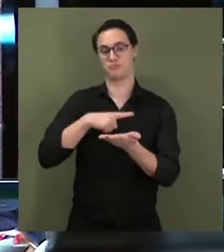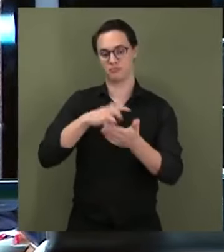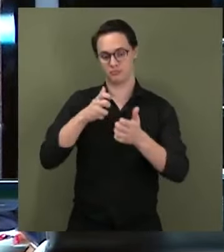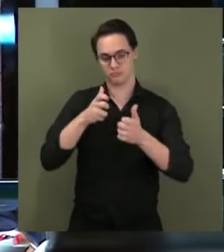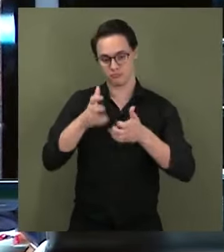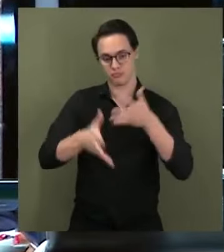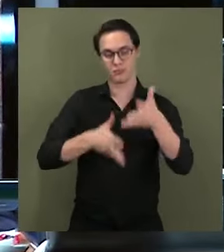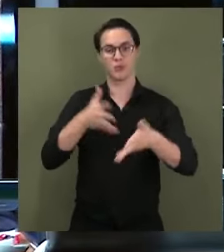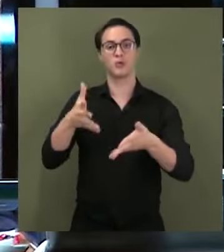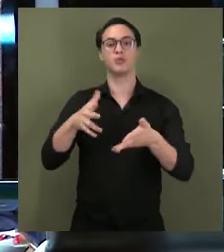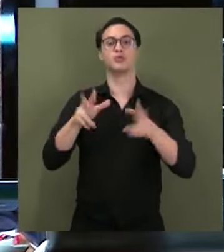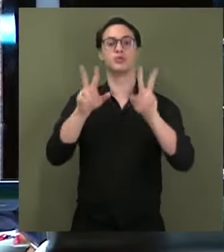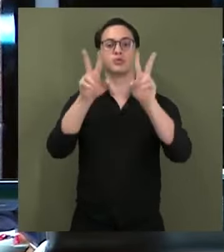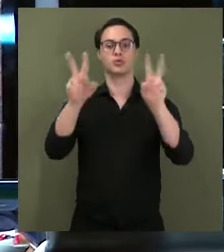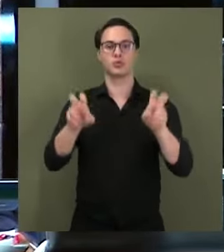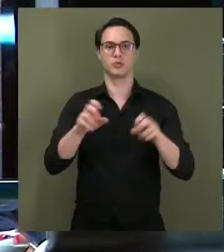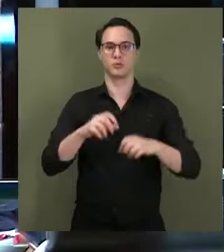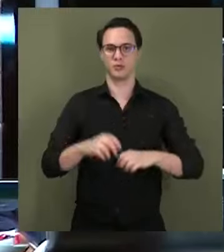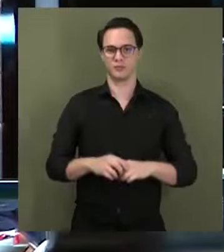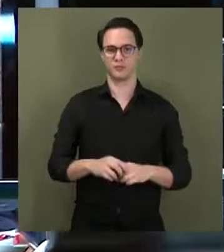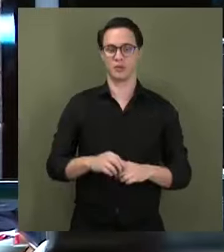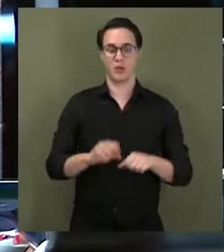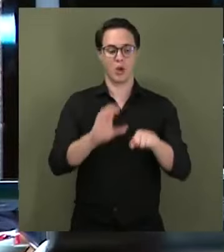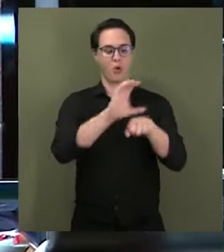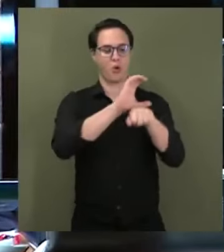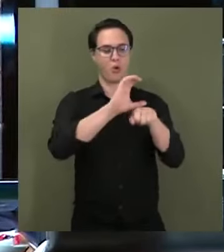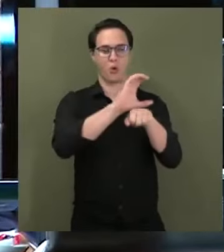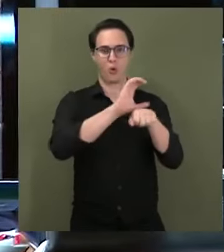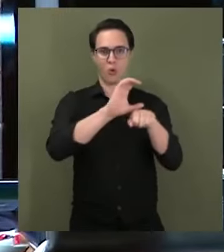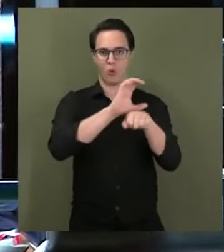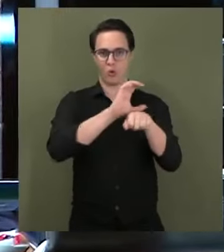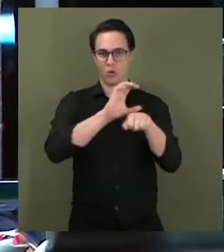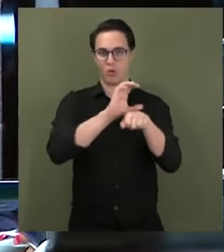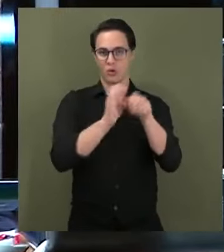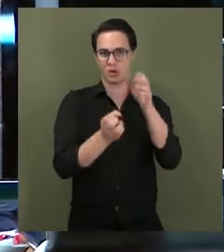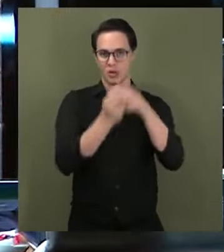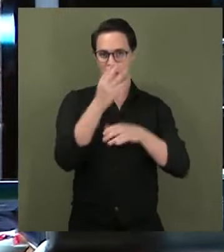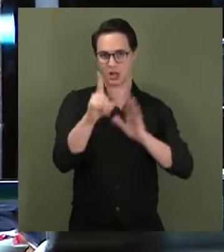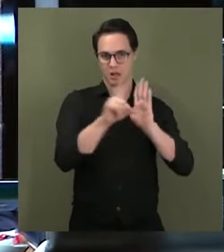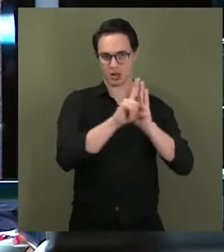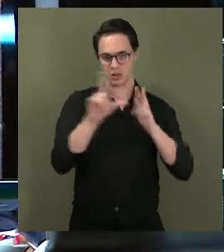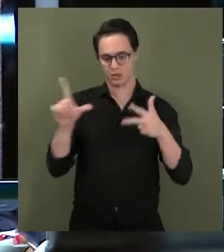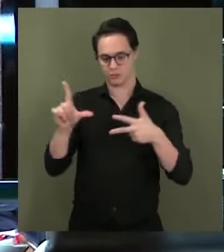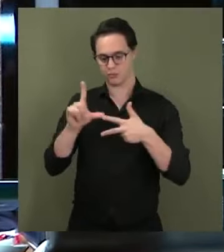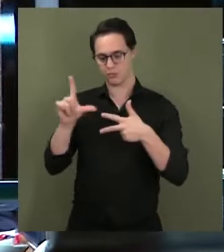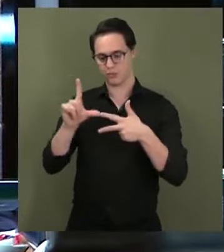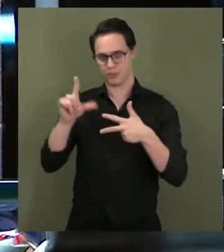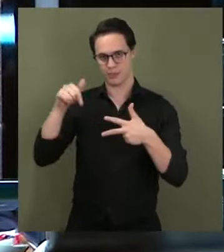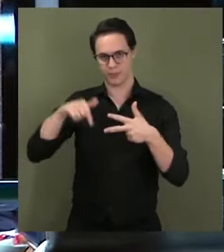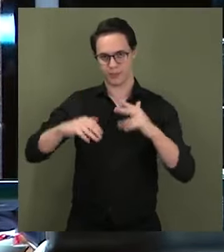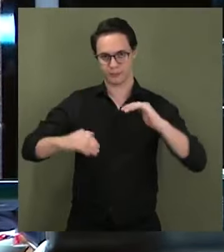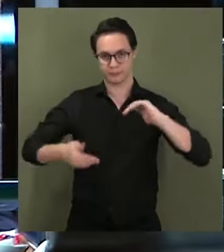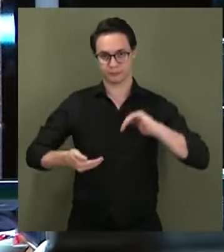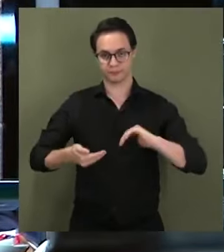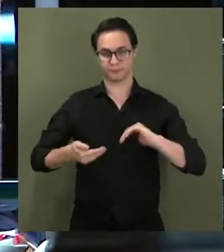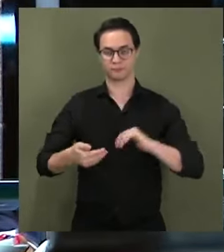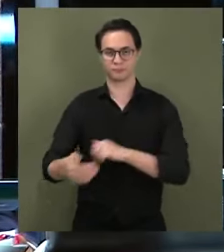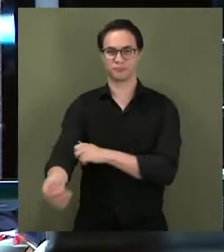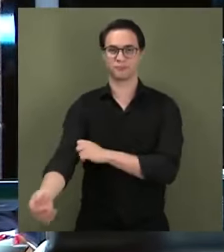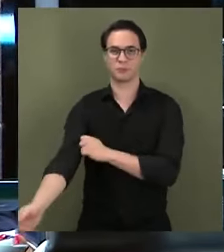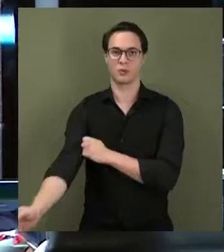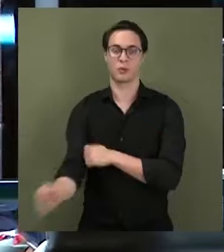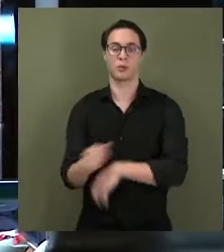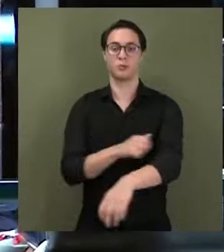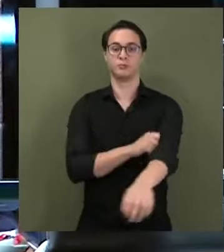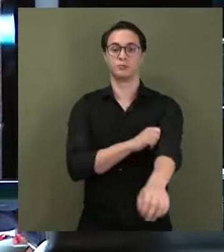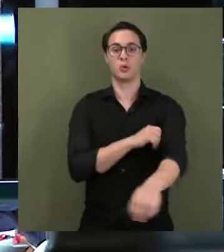que é o da presunção de constitucionalidade das leis que nós fazemos no Congresso Nacional. Quando se faz